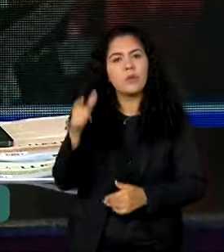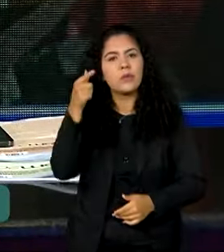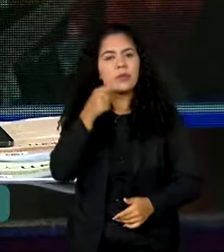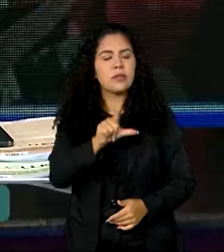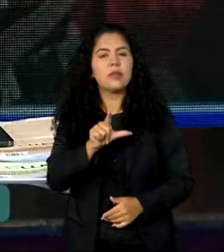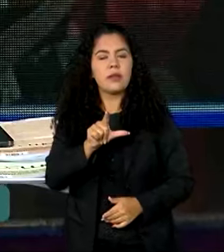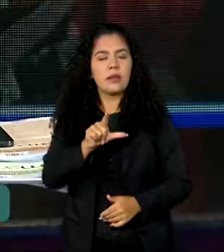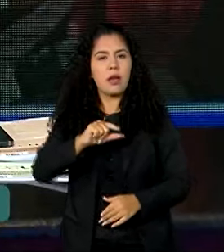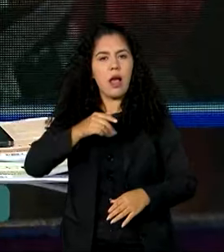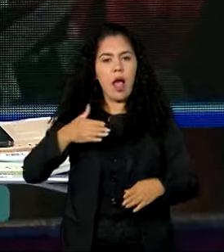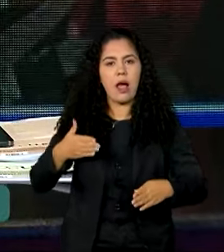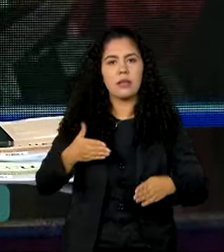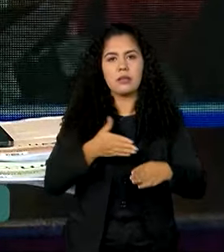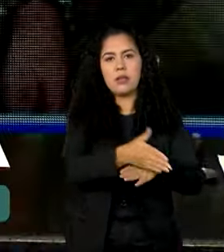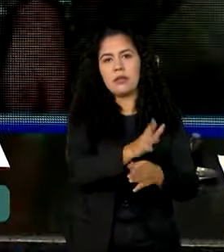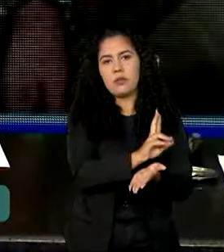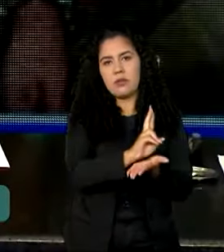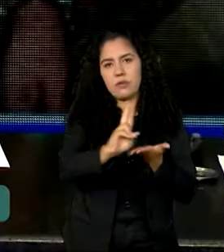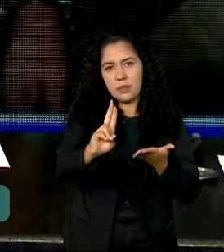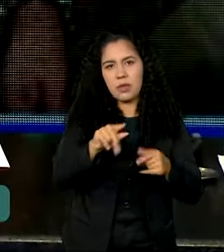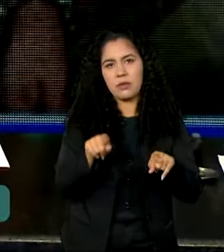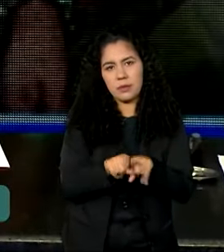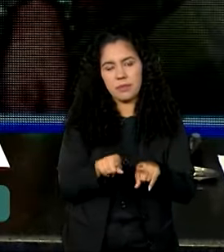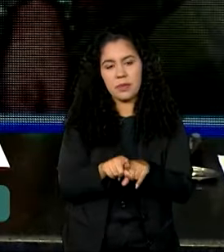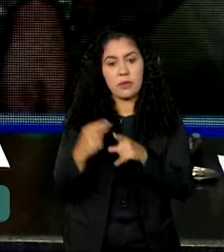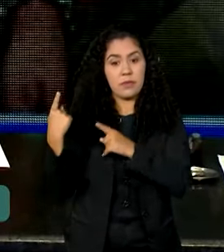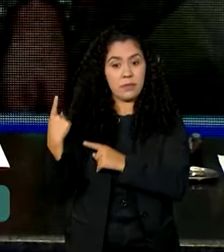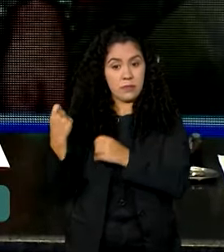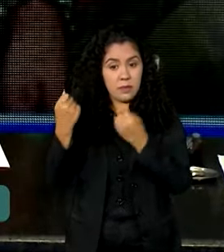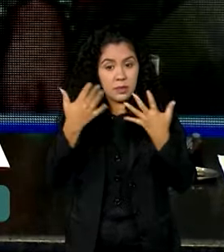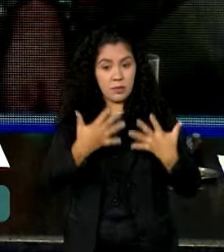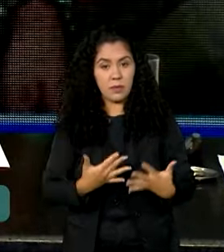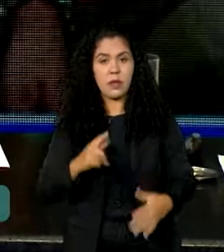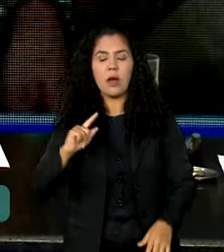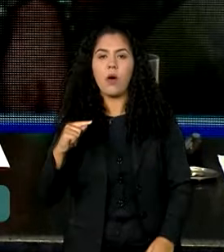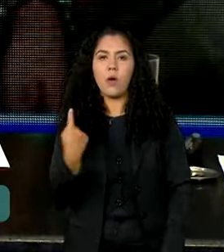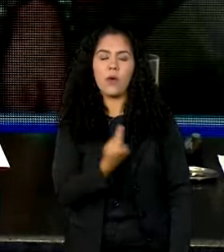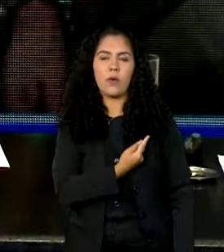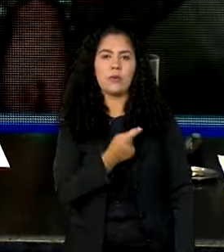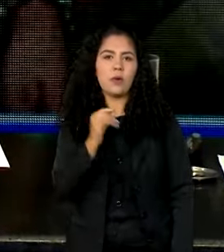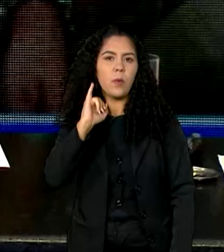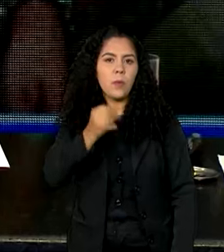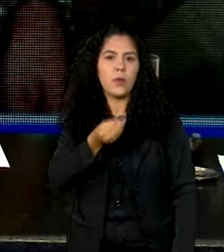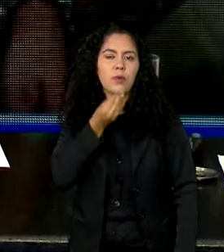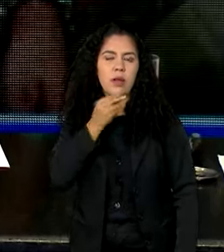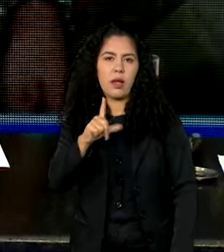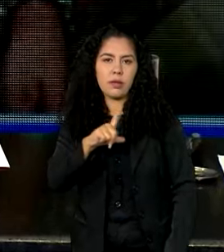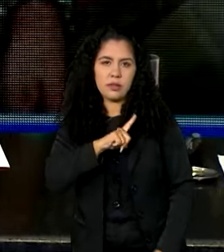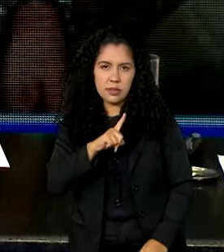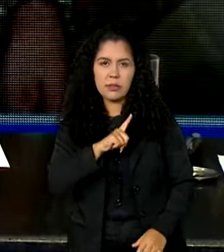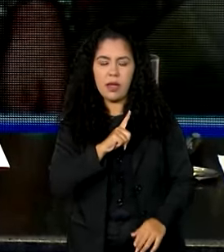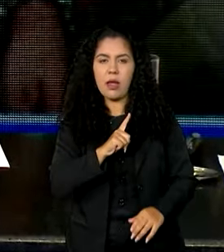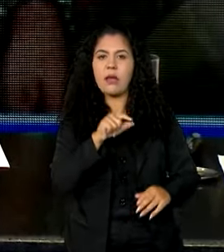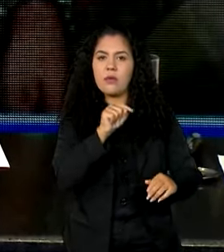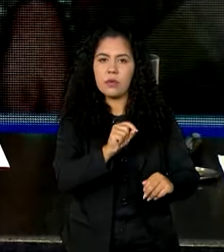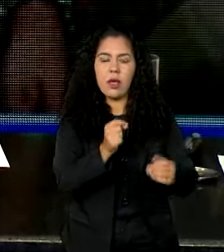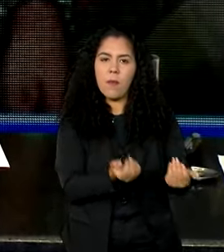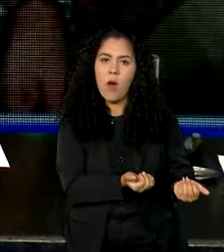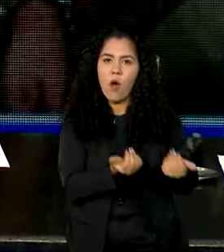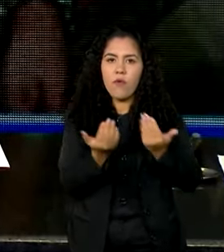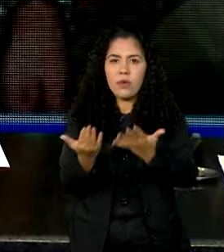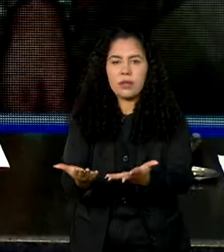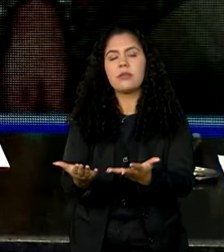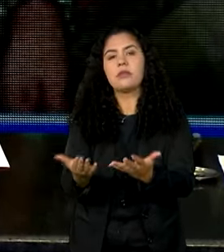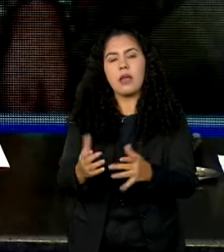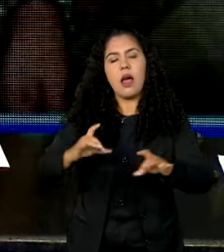acesso também à universidade. Nós teremos a oportunidade, com o Enem certificando, de oferecer não só a conclusão do ensino